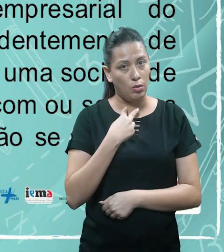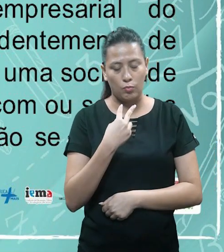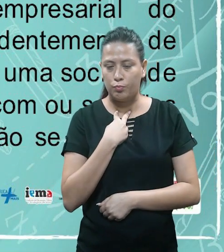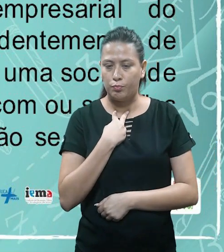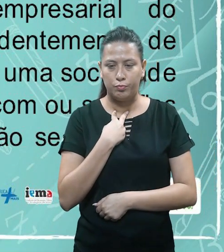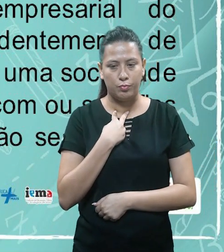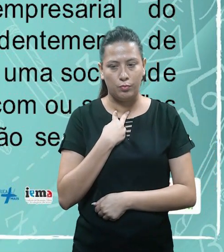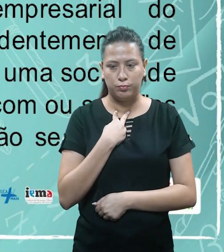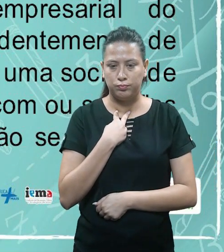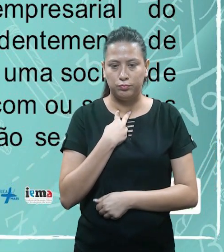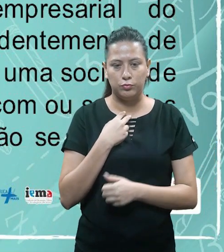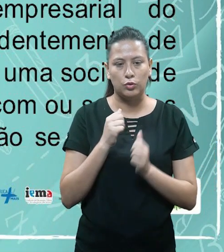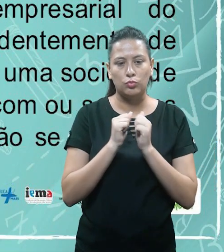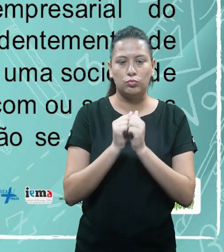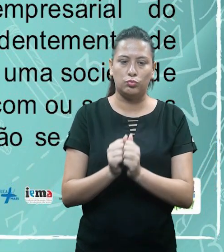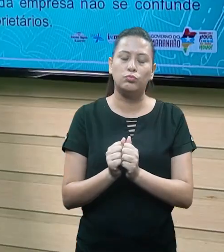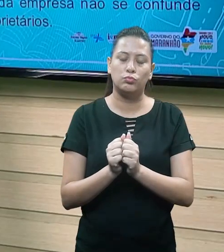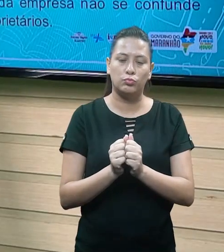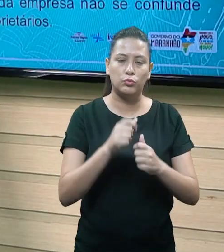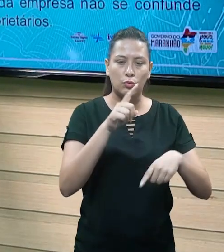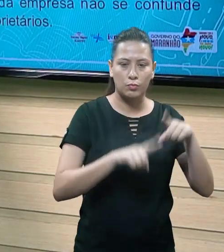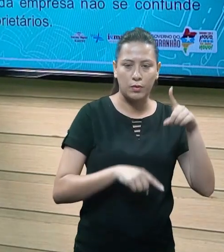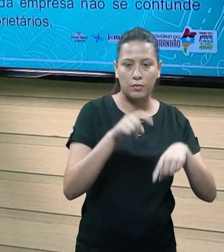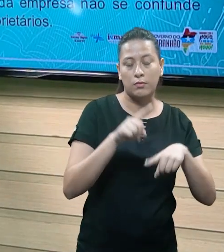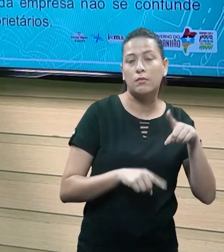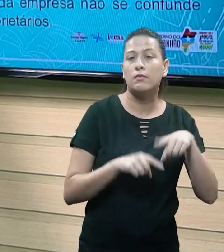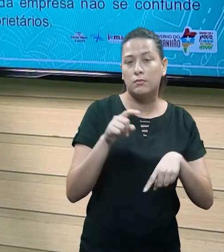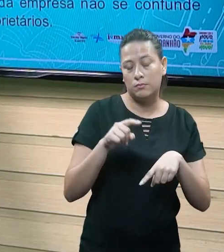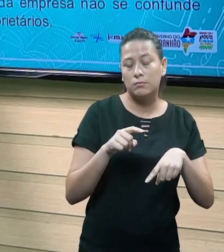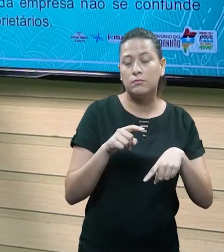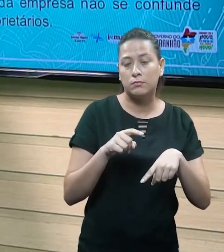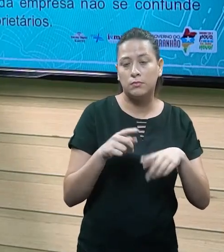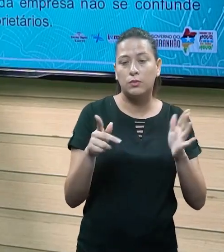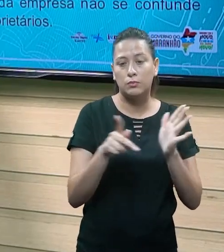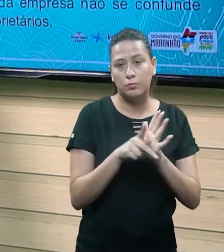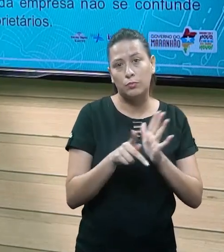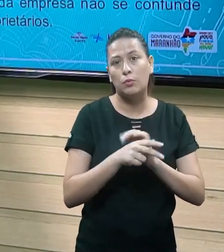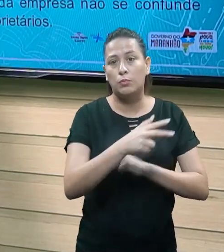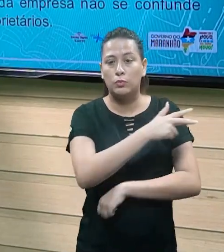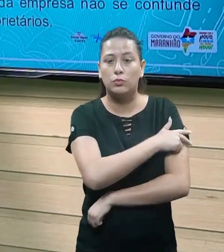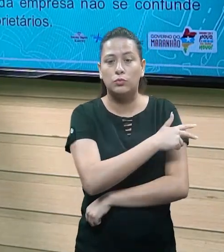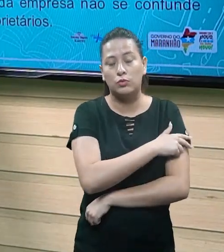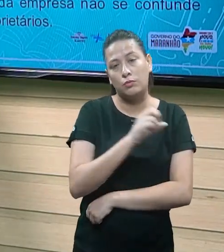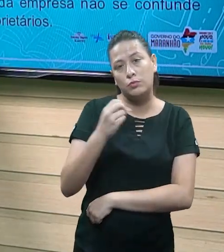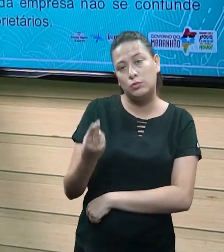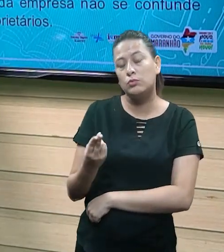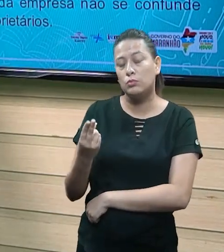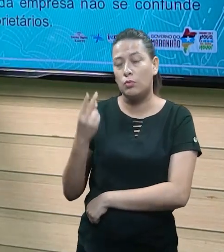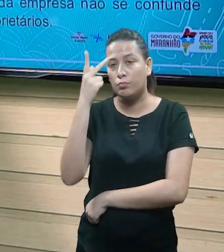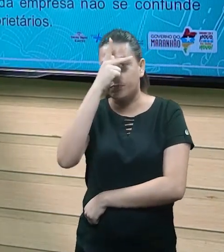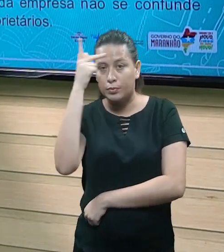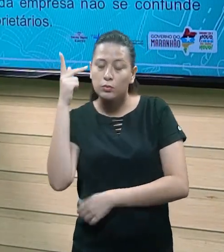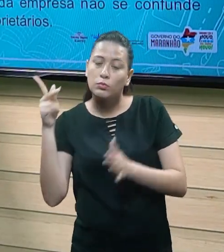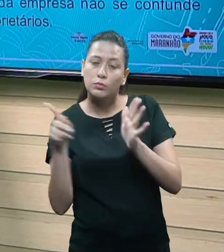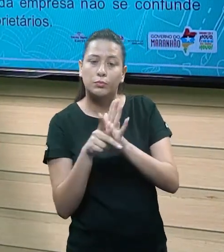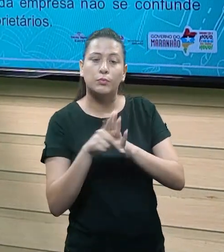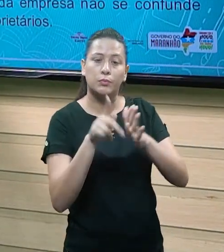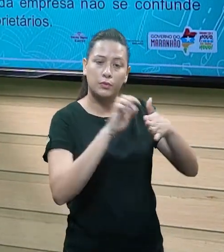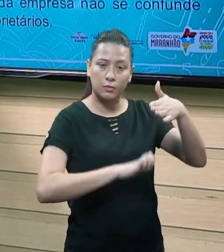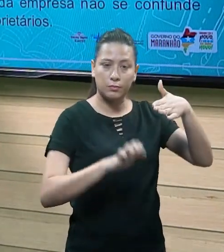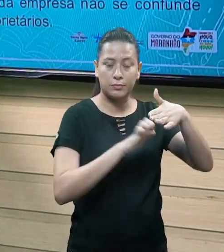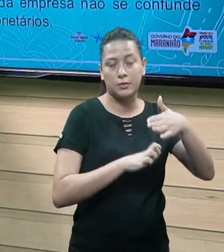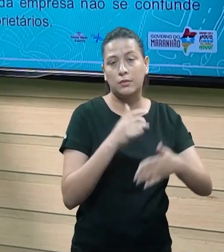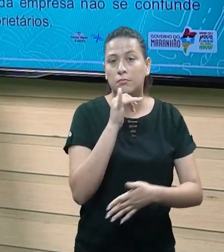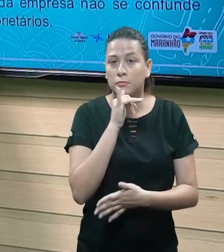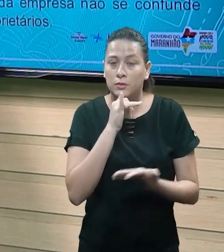ou seus proprietários. Tá, pessoal? Então, deixa claro, é um erro que acontece em inúmeras empresas, principalmente em empresas pequenas, que estão